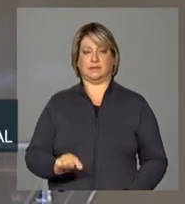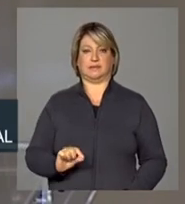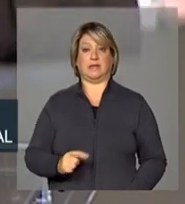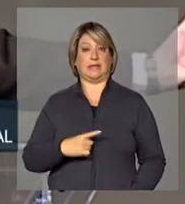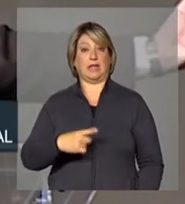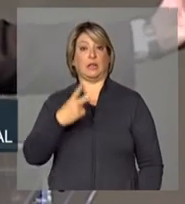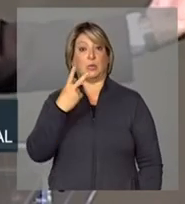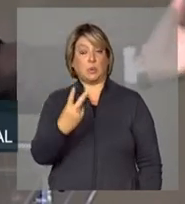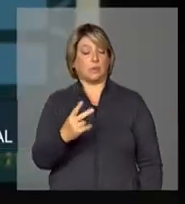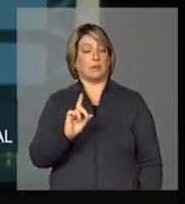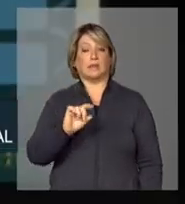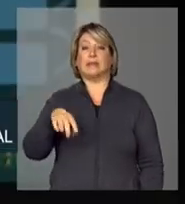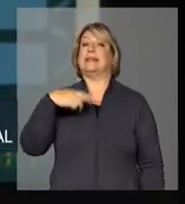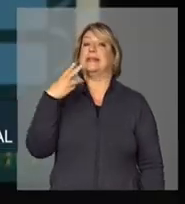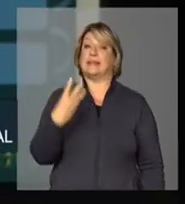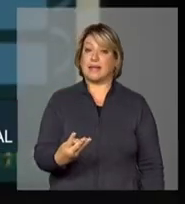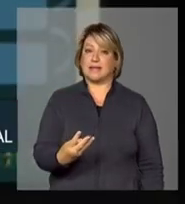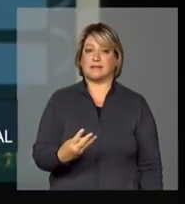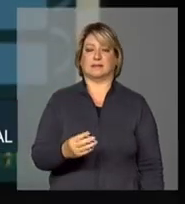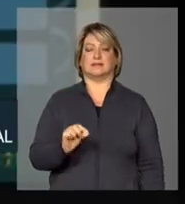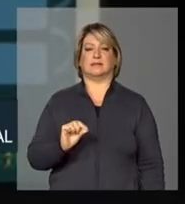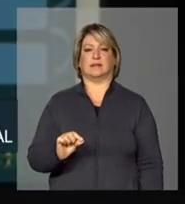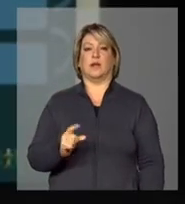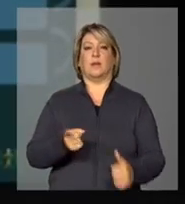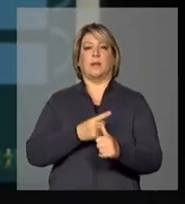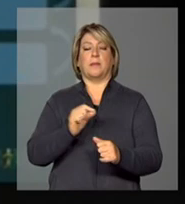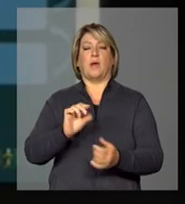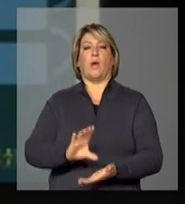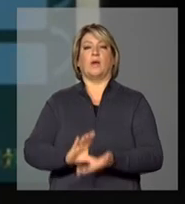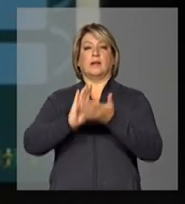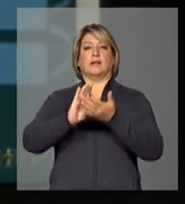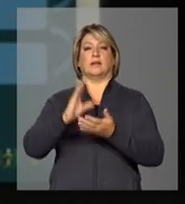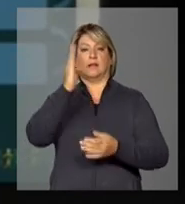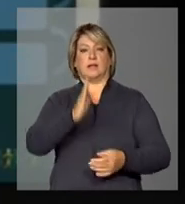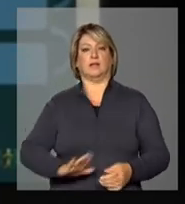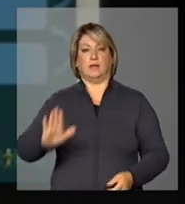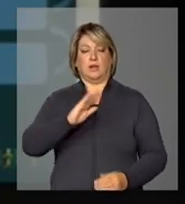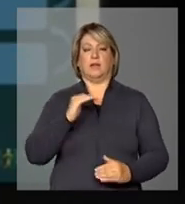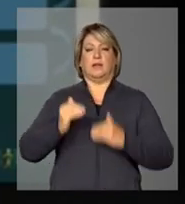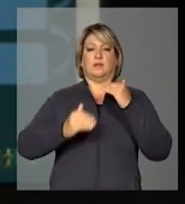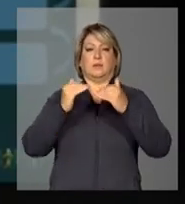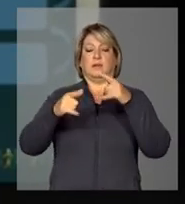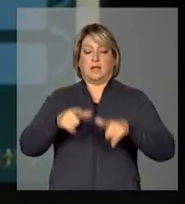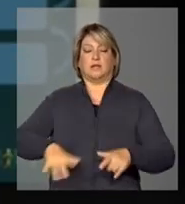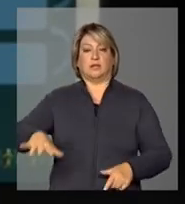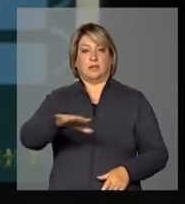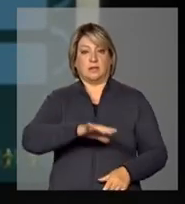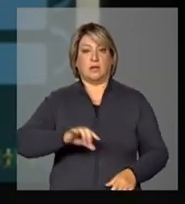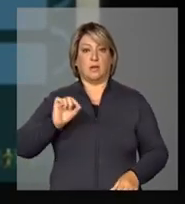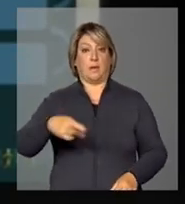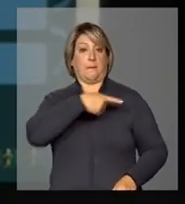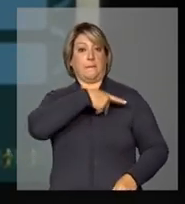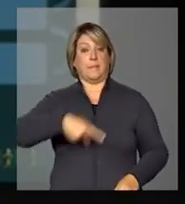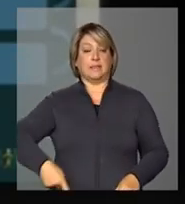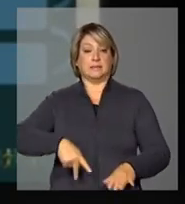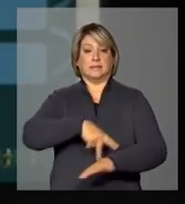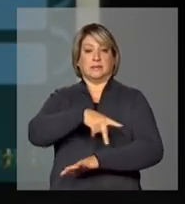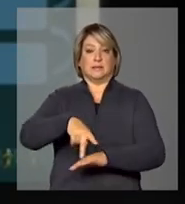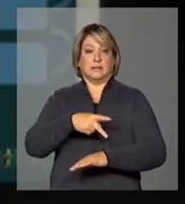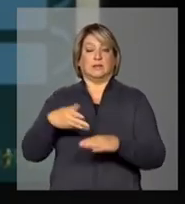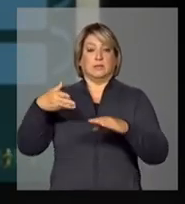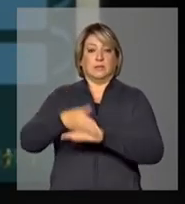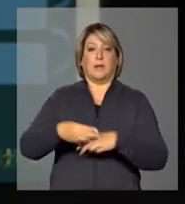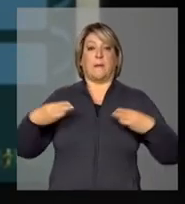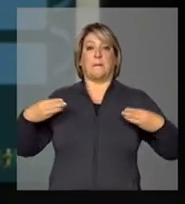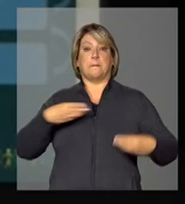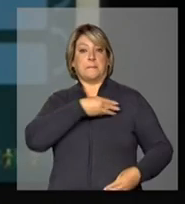dois, três, na verdade. O primeiro é aquele Conselho Nacional de Desenvolvimento Regional, presidido pela Presidência da República, com a participação dos